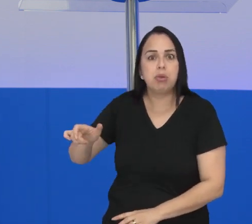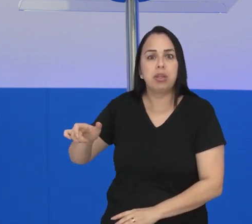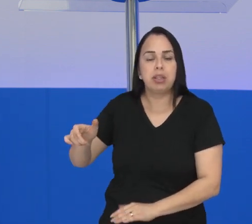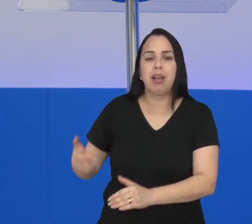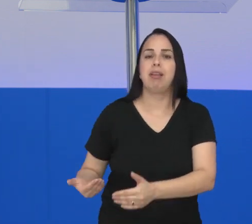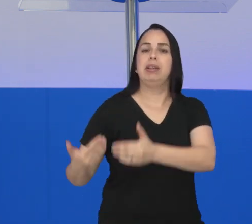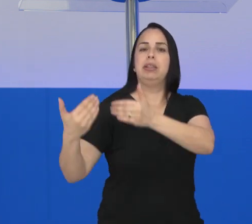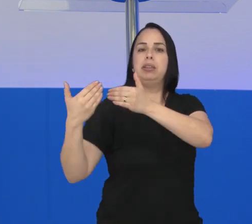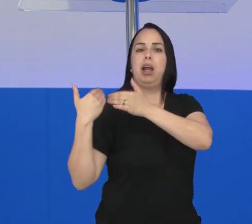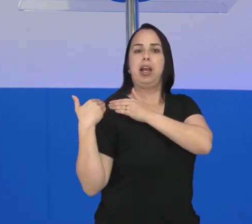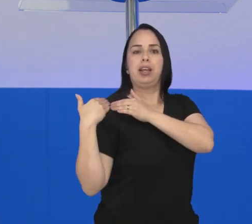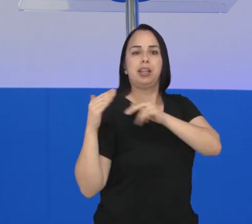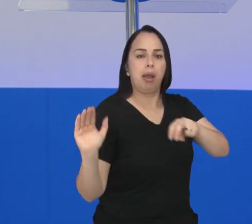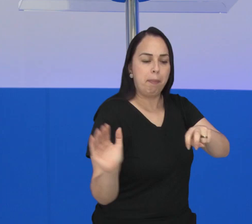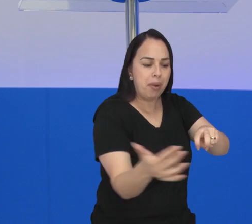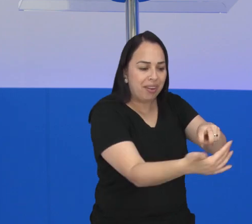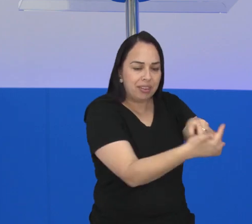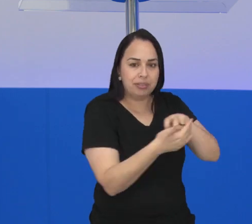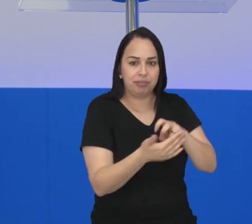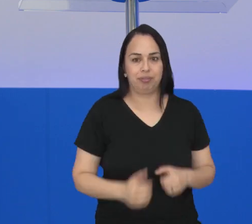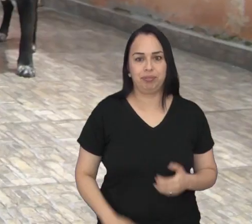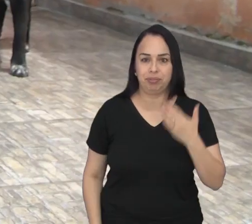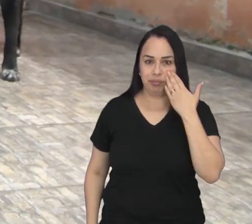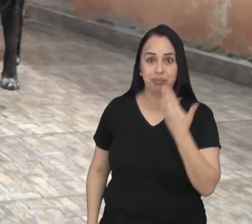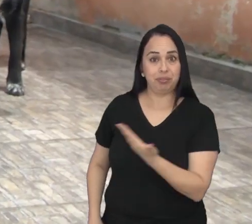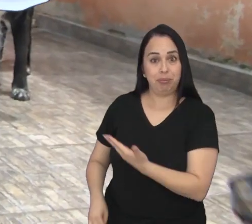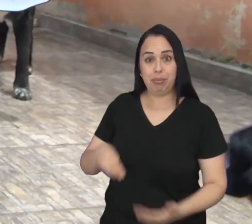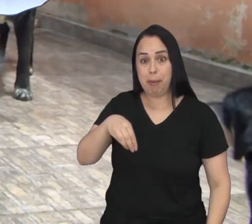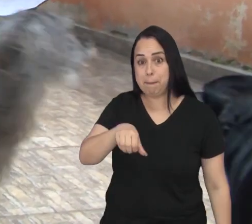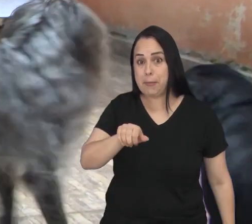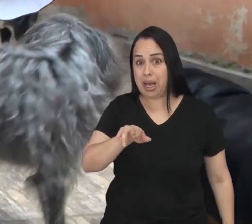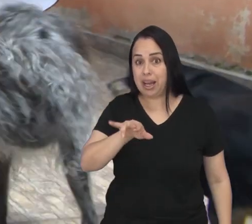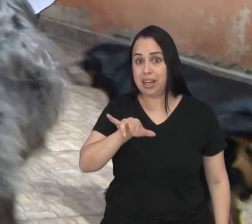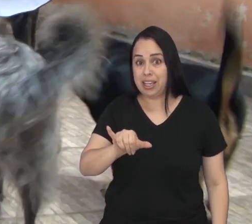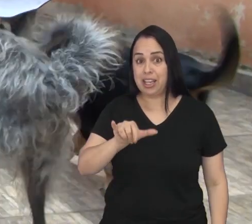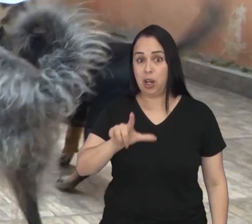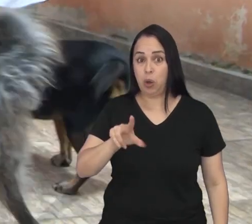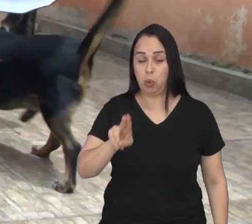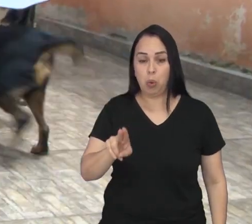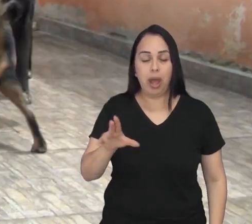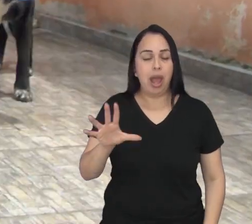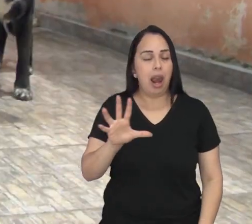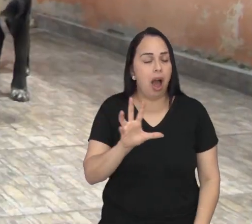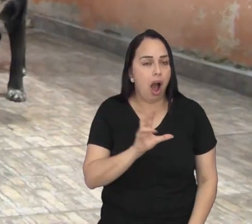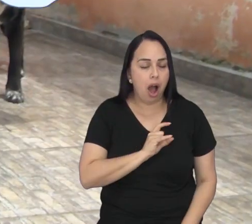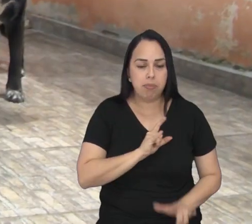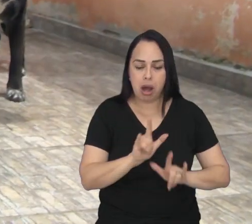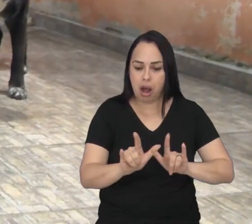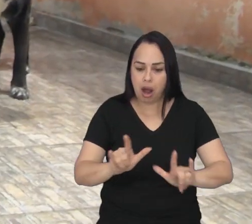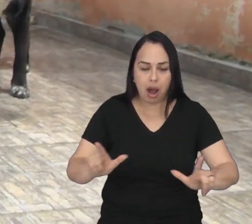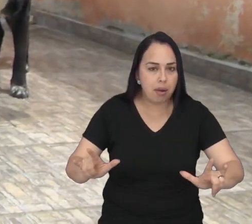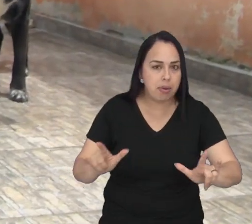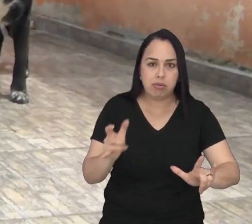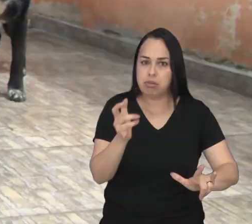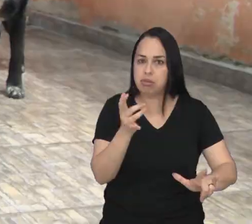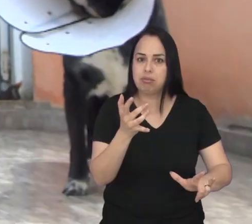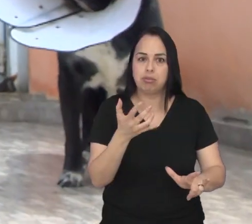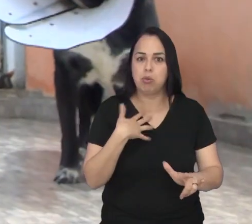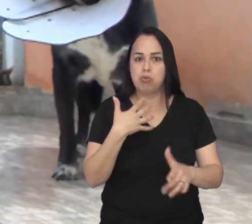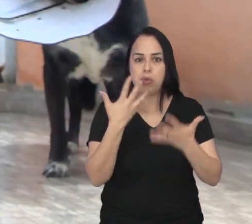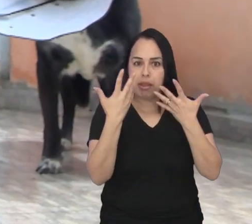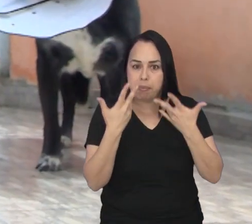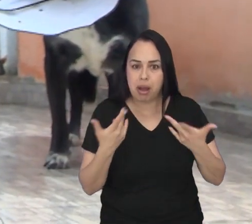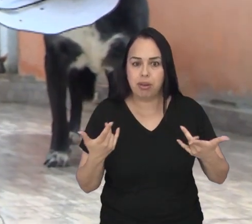que têm como missão proteger os pets. A dona Marilu não consegue esconder o amor pelos companheiros.